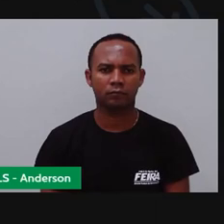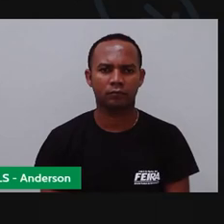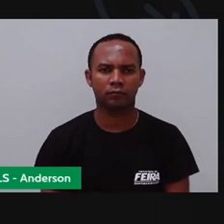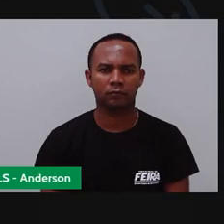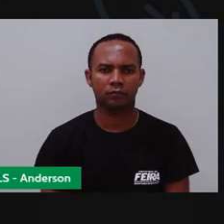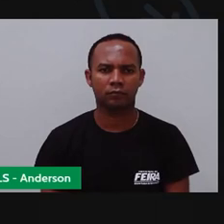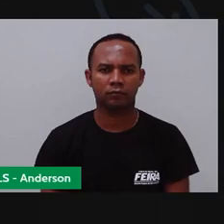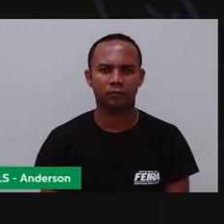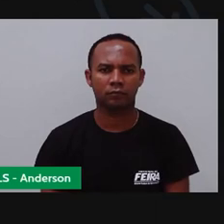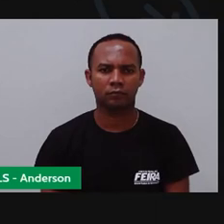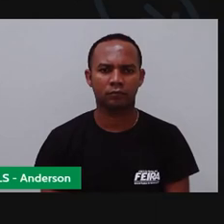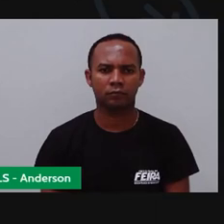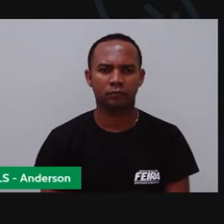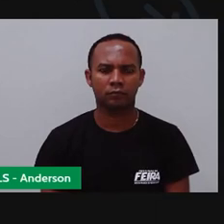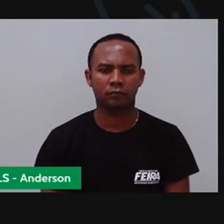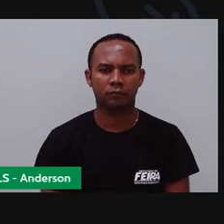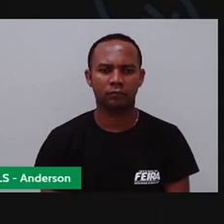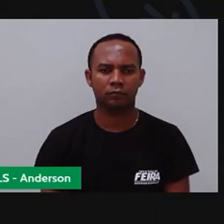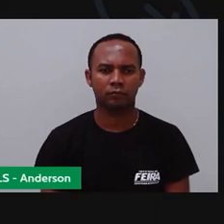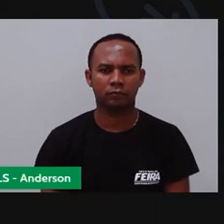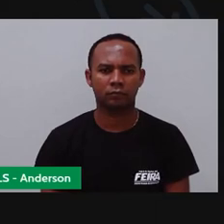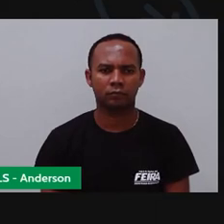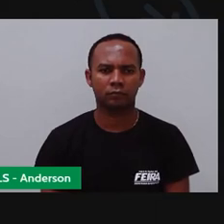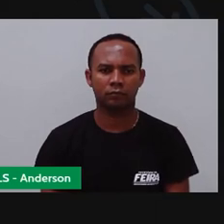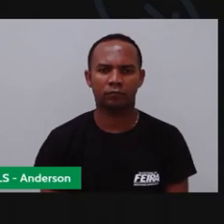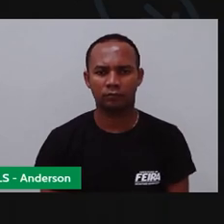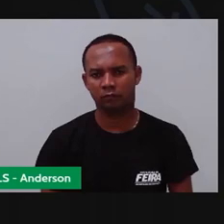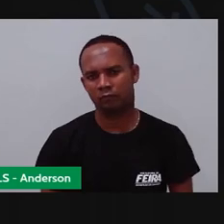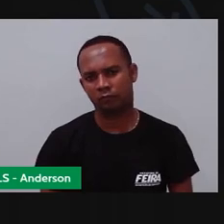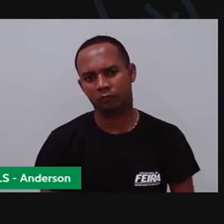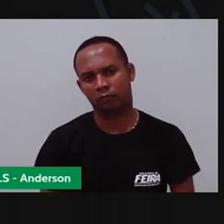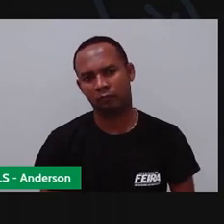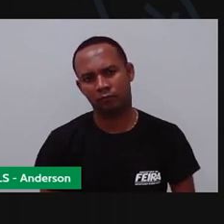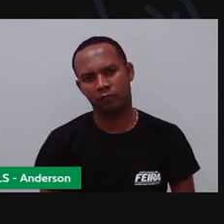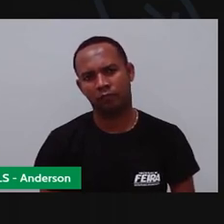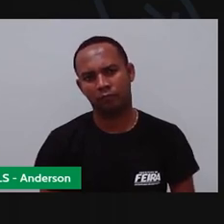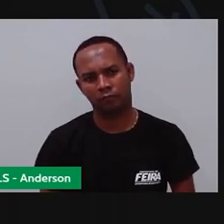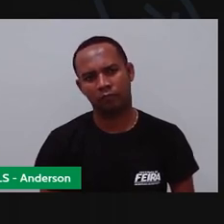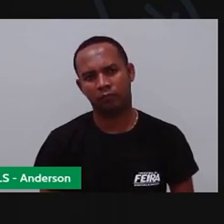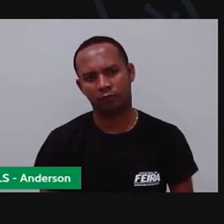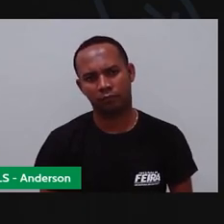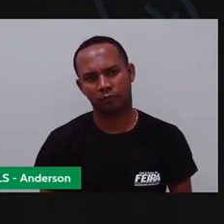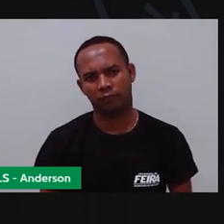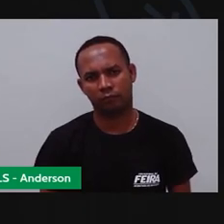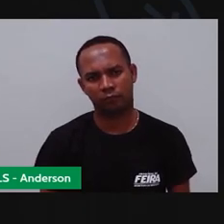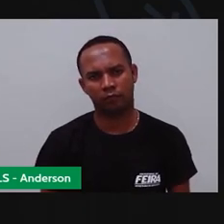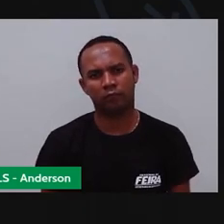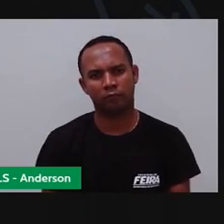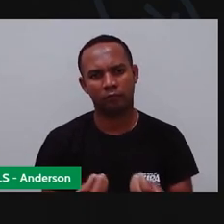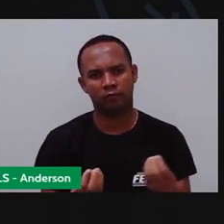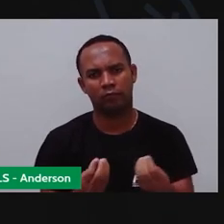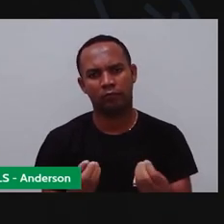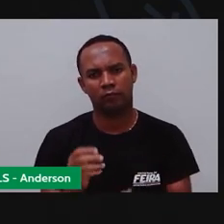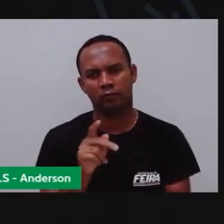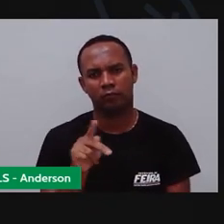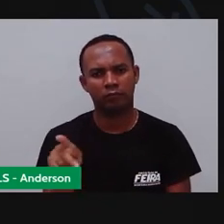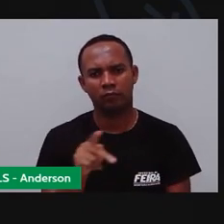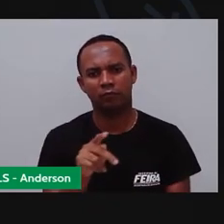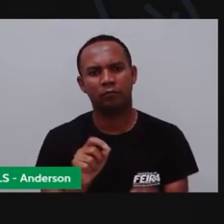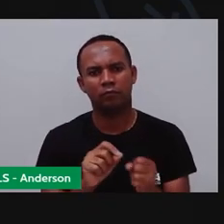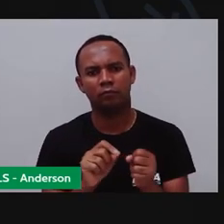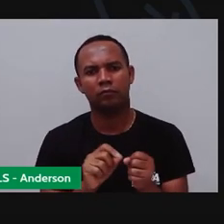quadradinho Vou fazer duas casas Pra ficar Uma menor e uma maior Tá? E aí Mas Pro A senhora só fez isso aqui